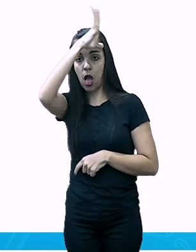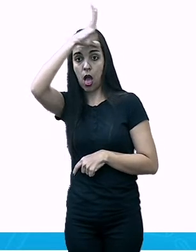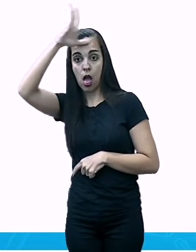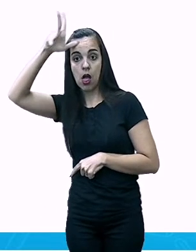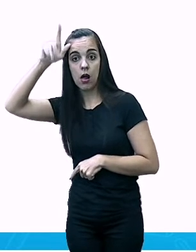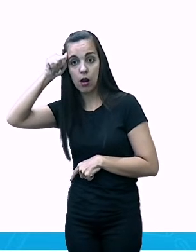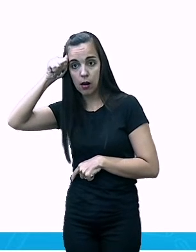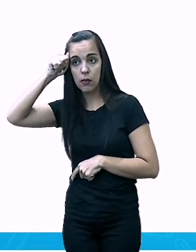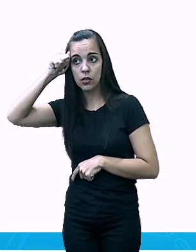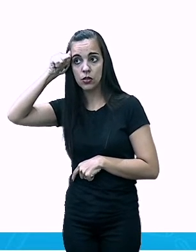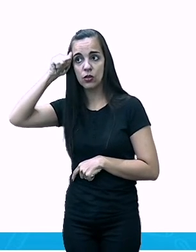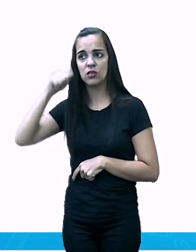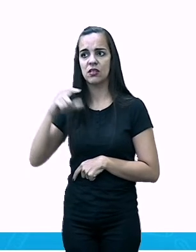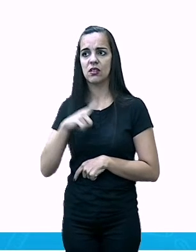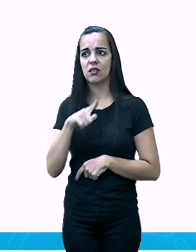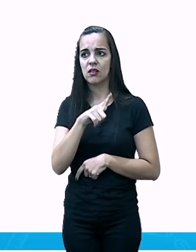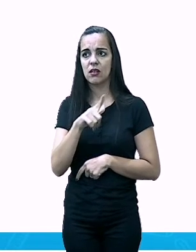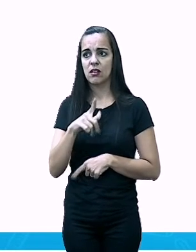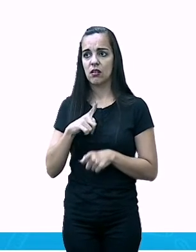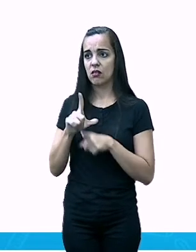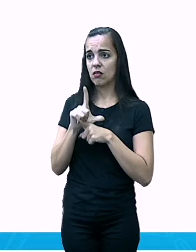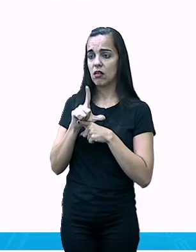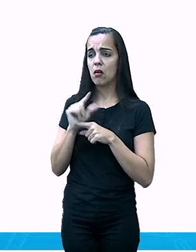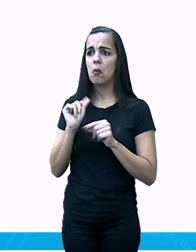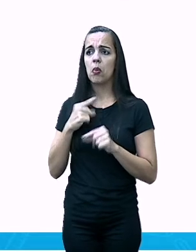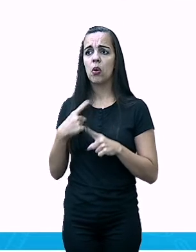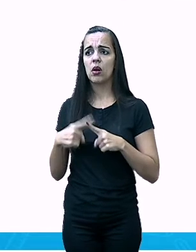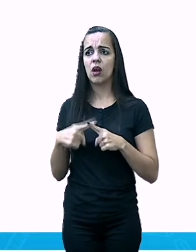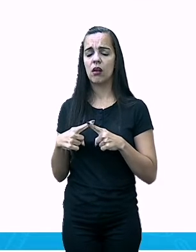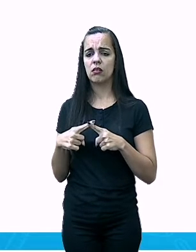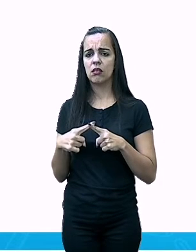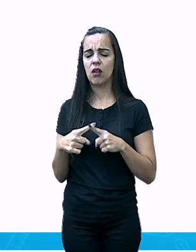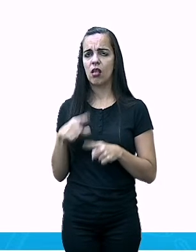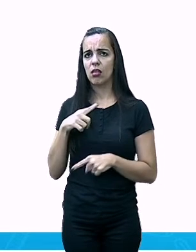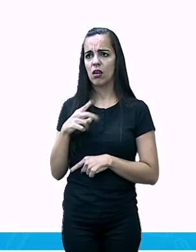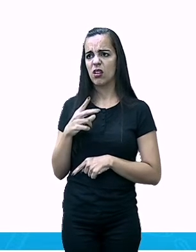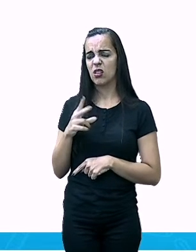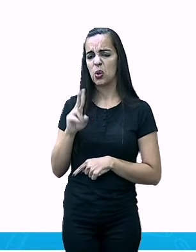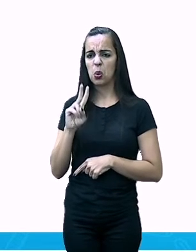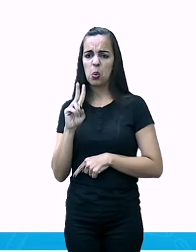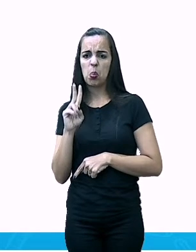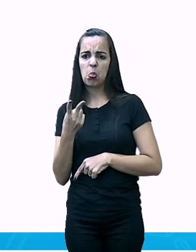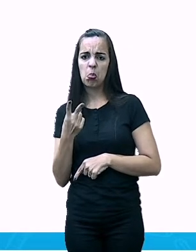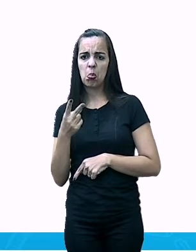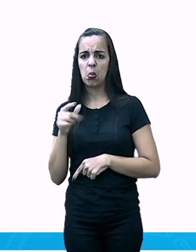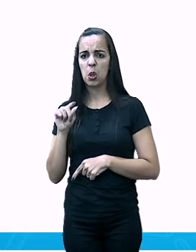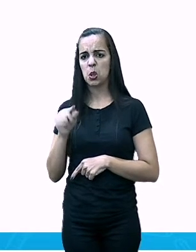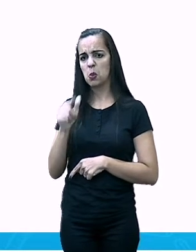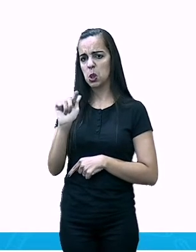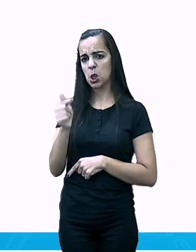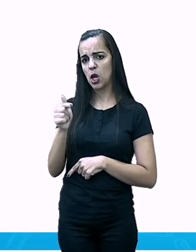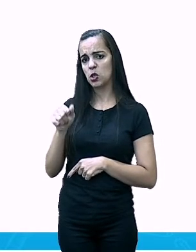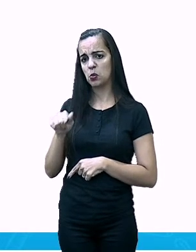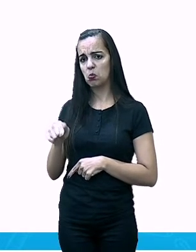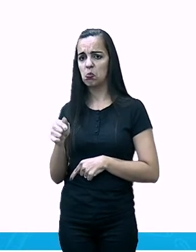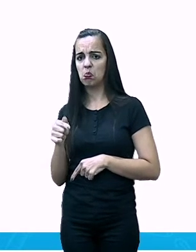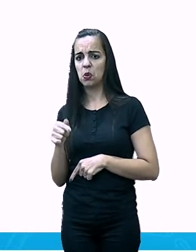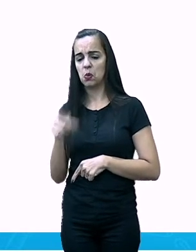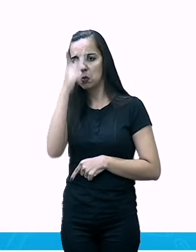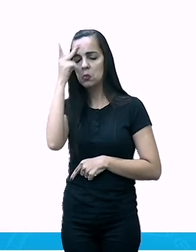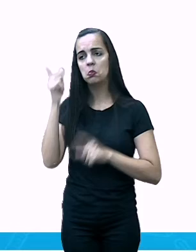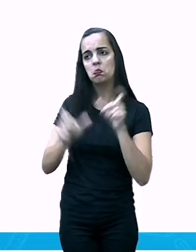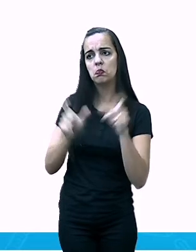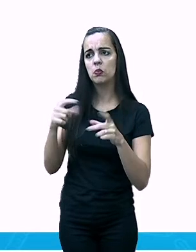eu tenho menos de 3 habitantes por quilômetro quadrado. O que é fácil de explicar. Por quê?